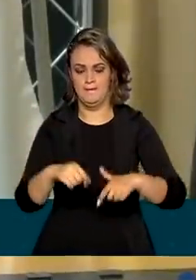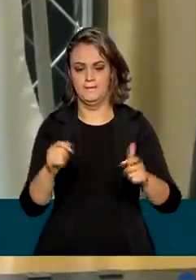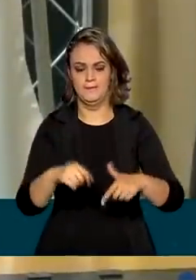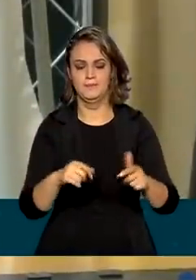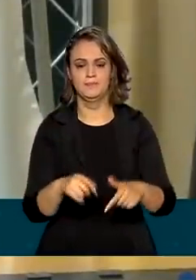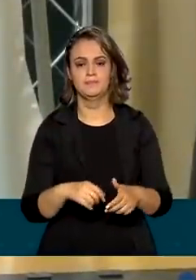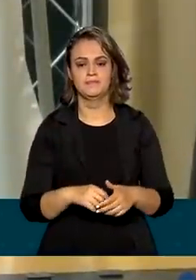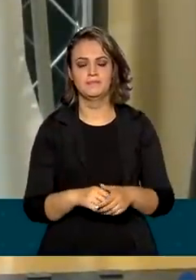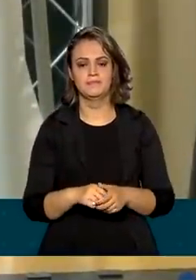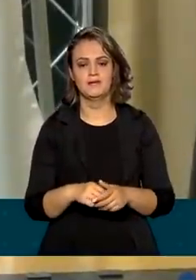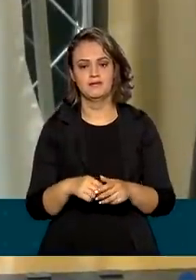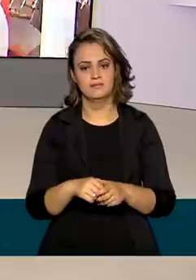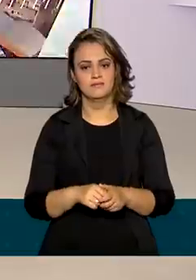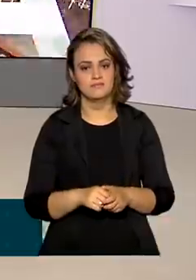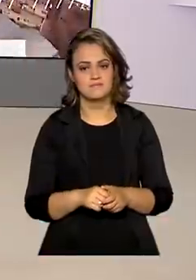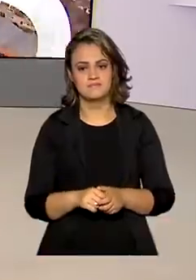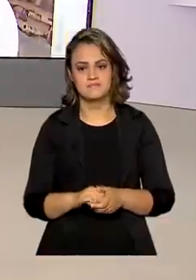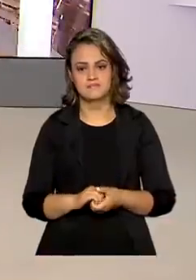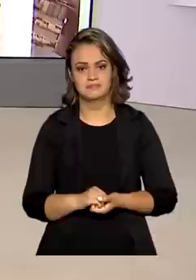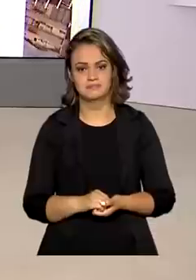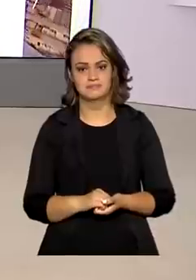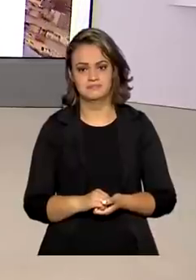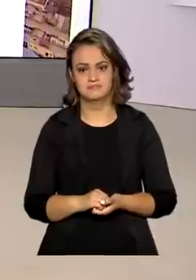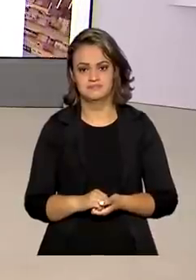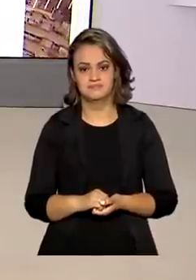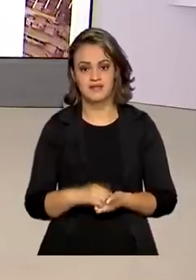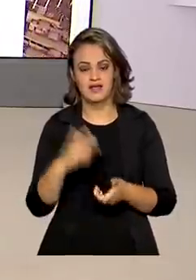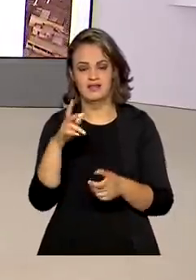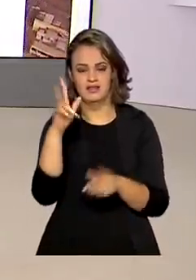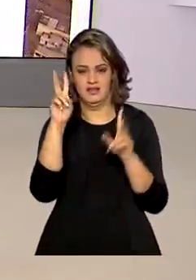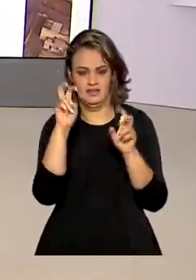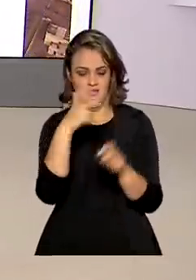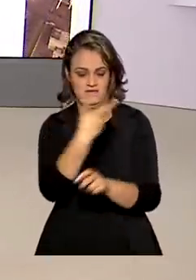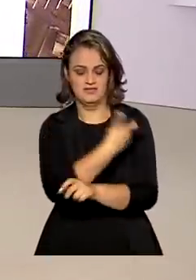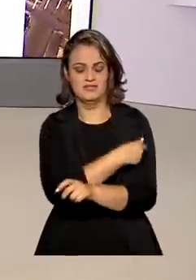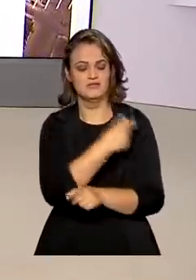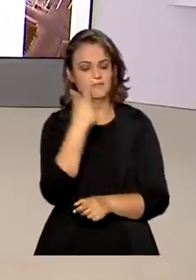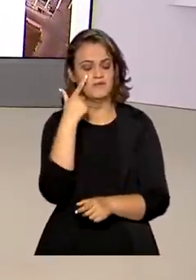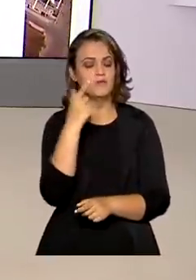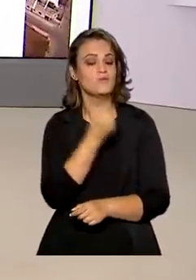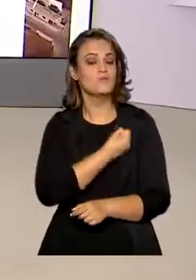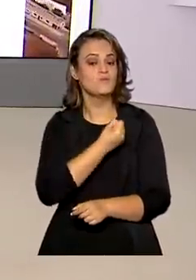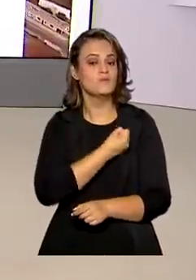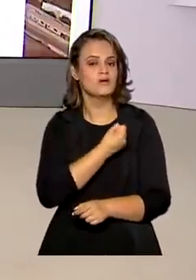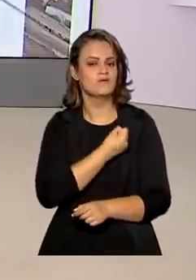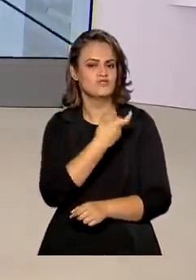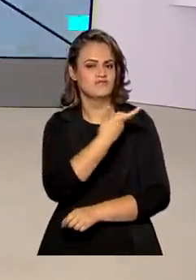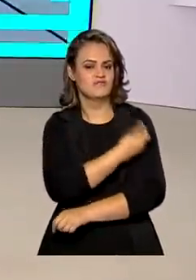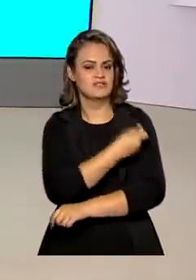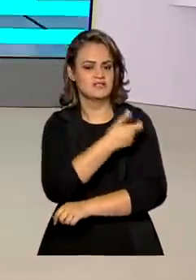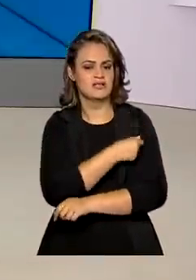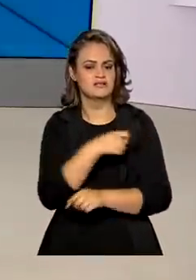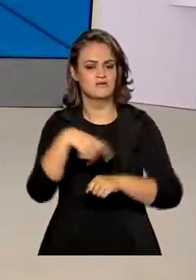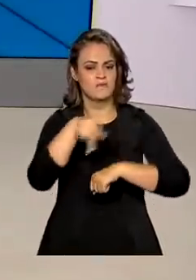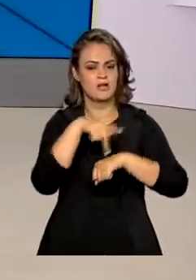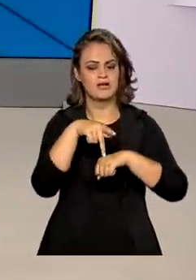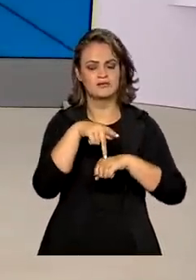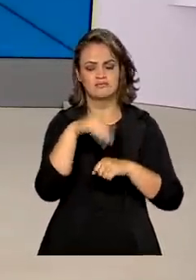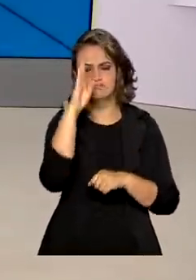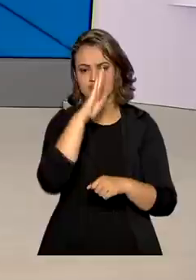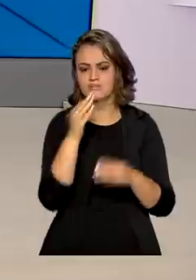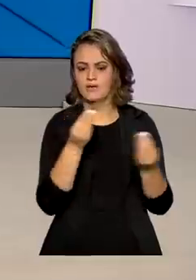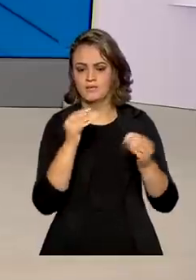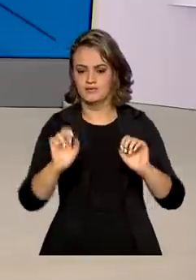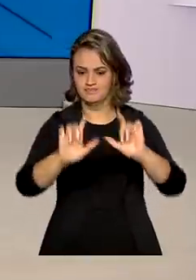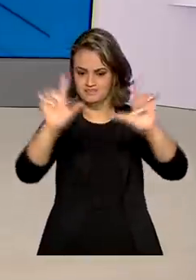foram produzidos de maio em diante. E, falando em vacinação, vamos ver como é que estão os números da vacinação aí no país. Vamos dar uma olhada aqui no